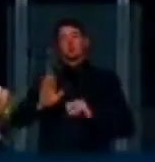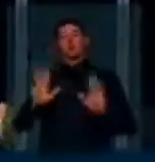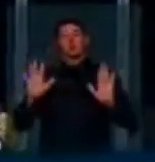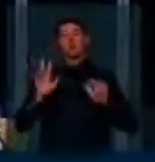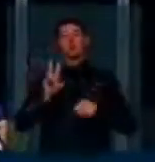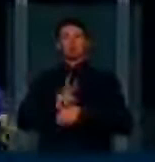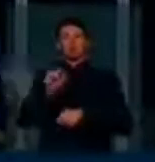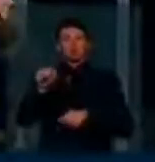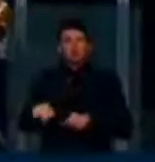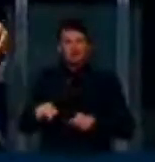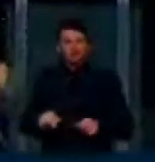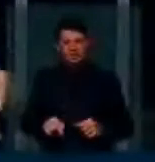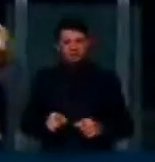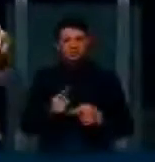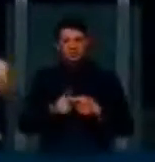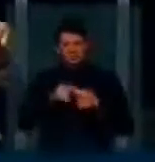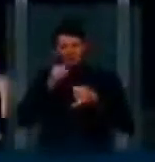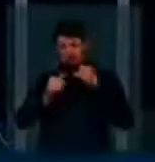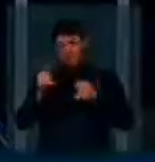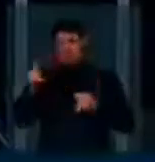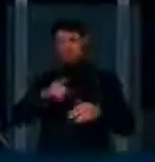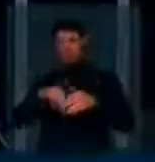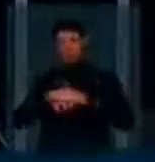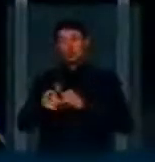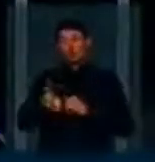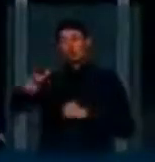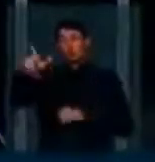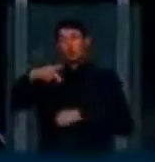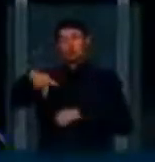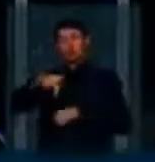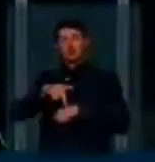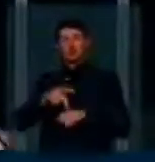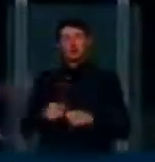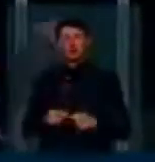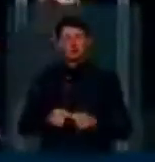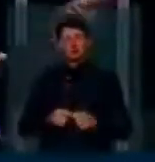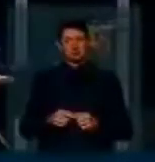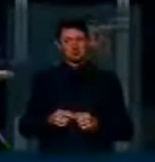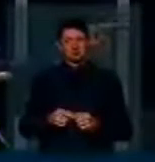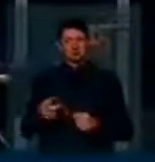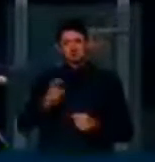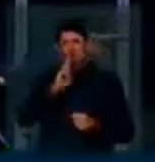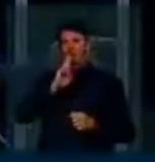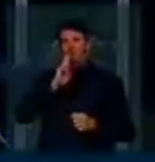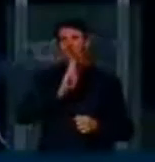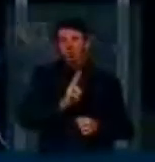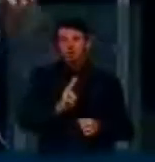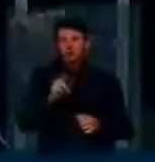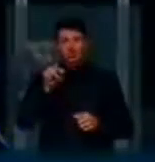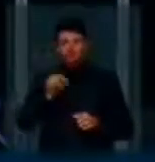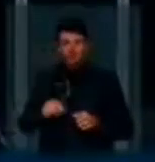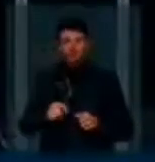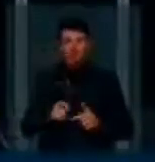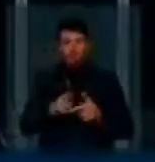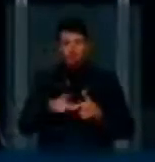protegê-los, porque esses dados estão armazenados em outros países, dar uma resposta para esse